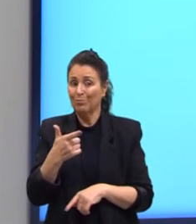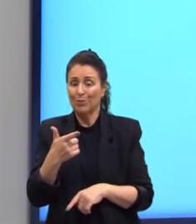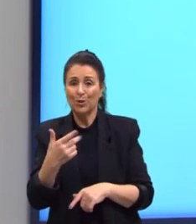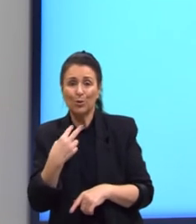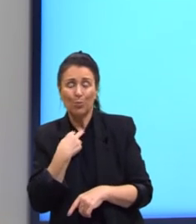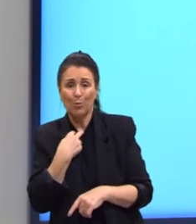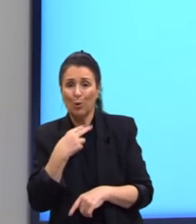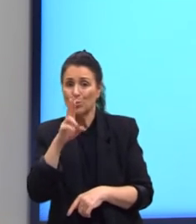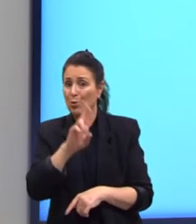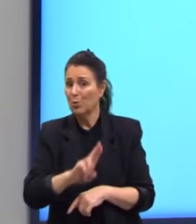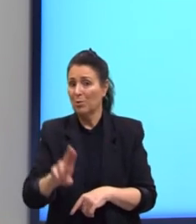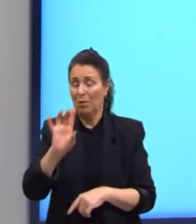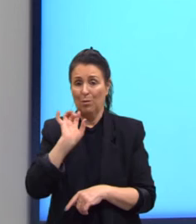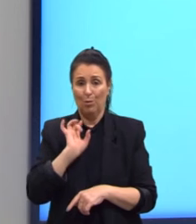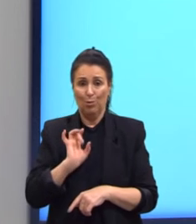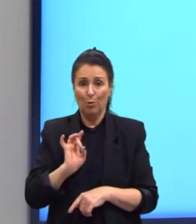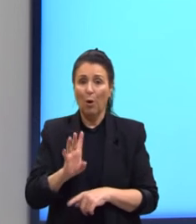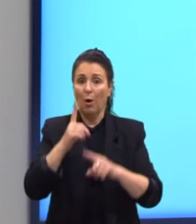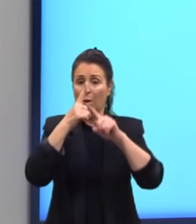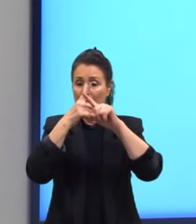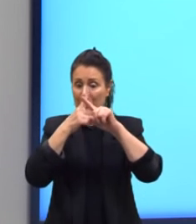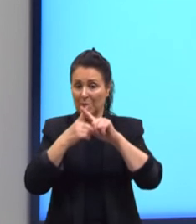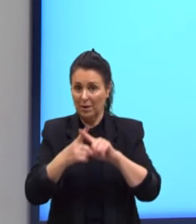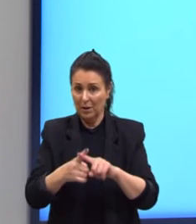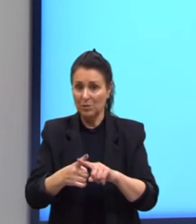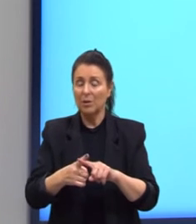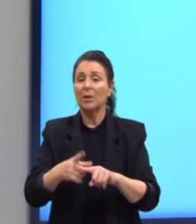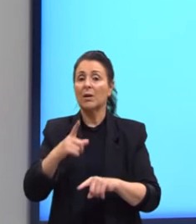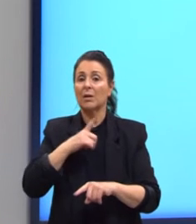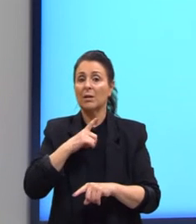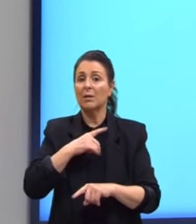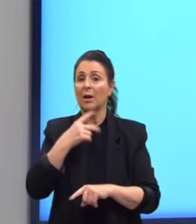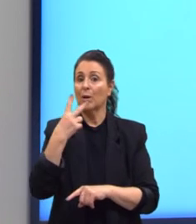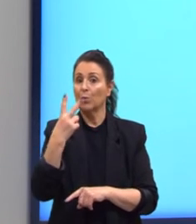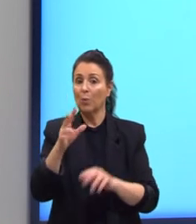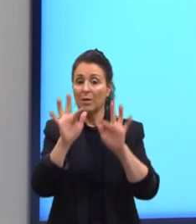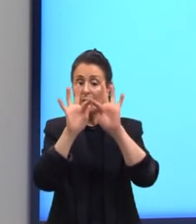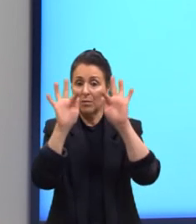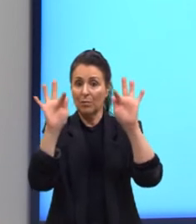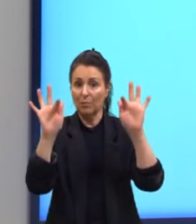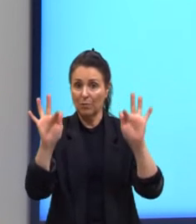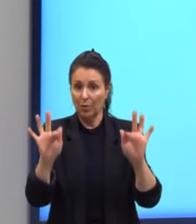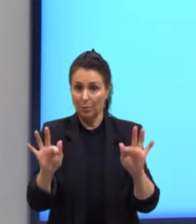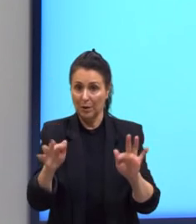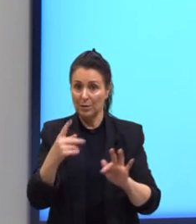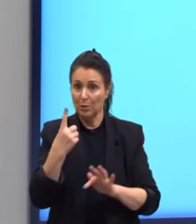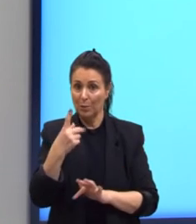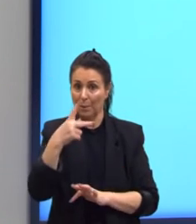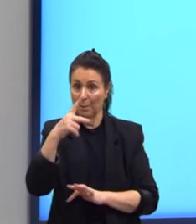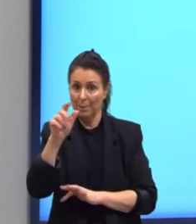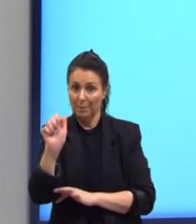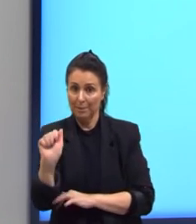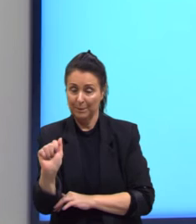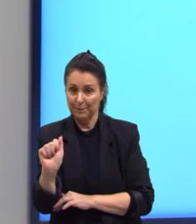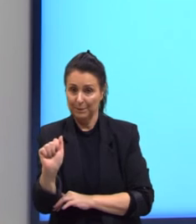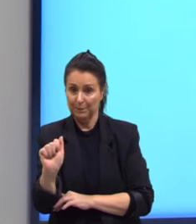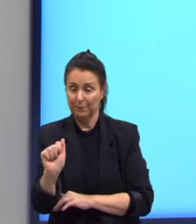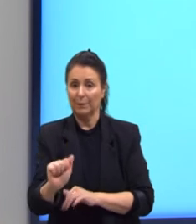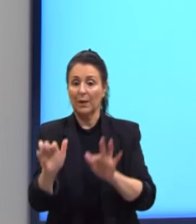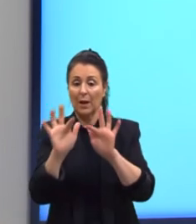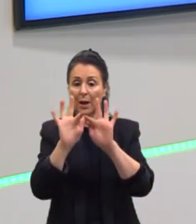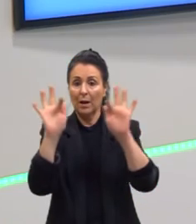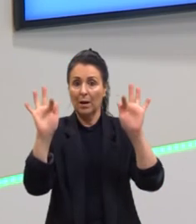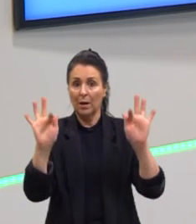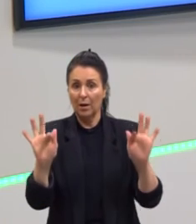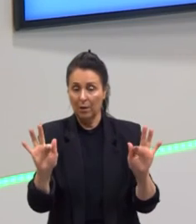utilizar somente a propriedade nós temos duas fórmulas em uma PA essas fórmulas